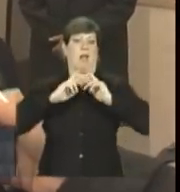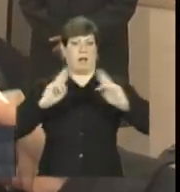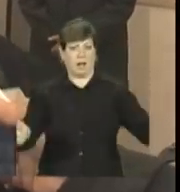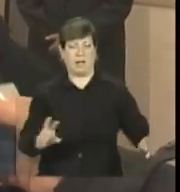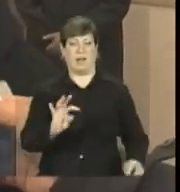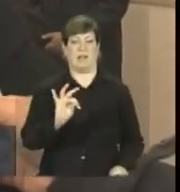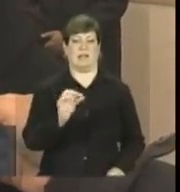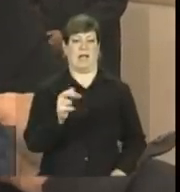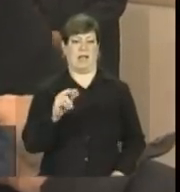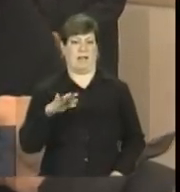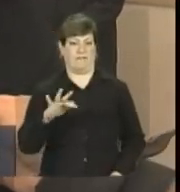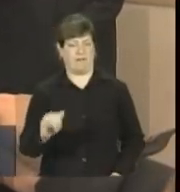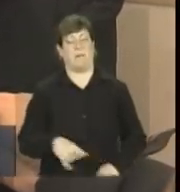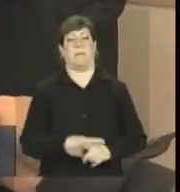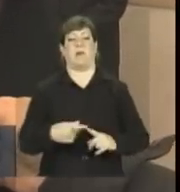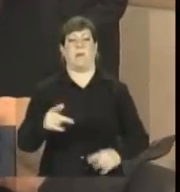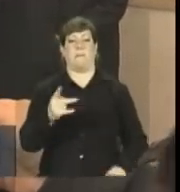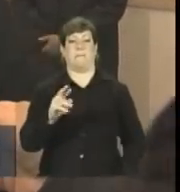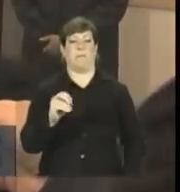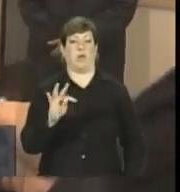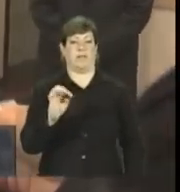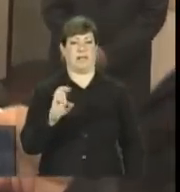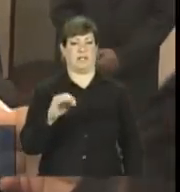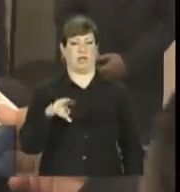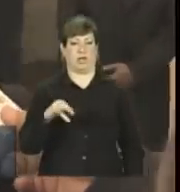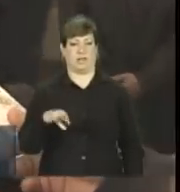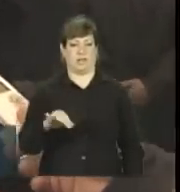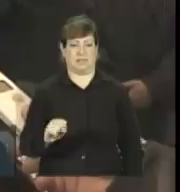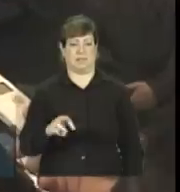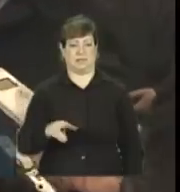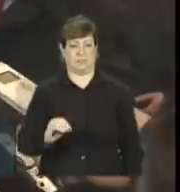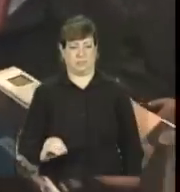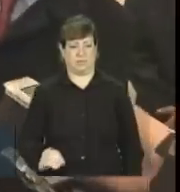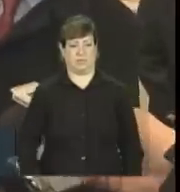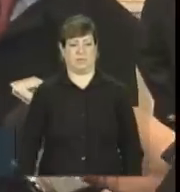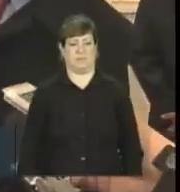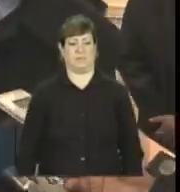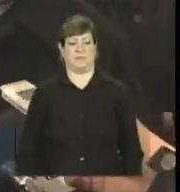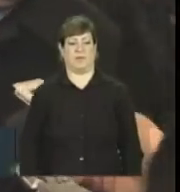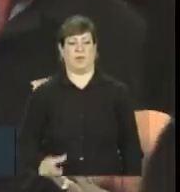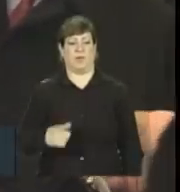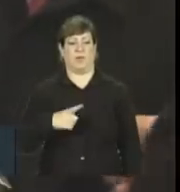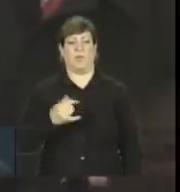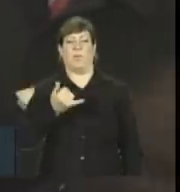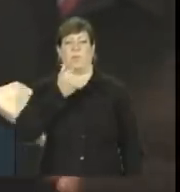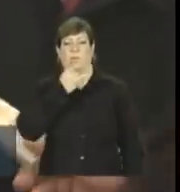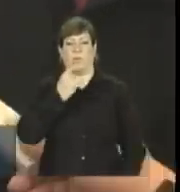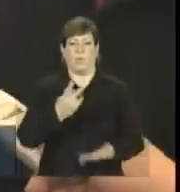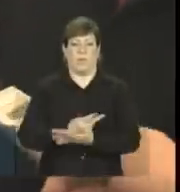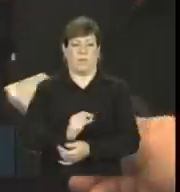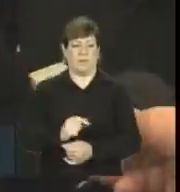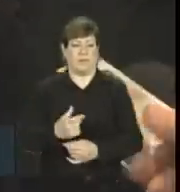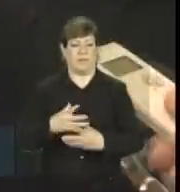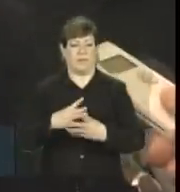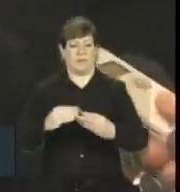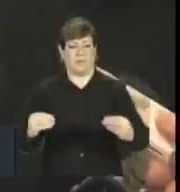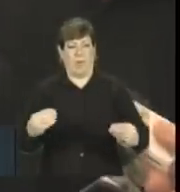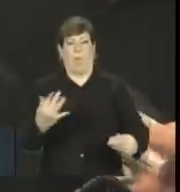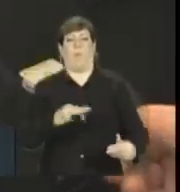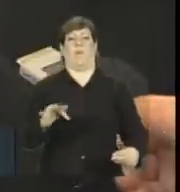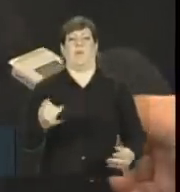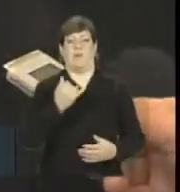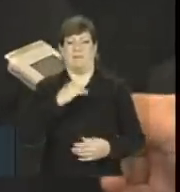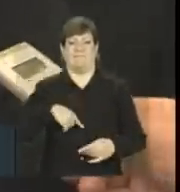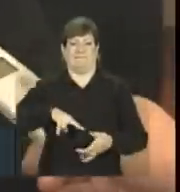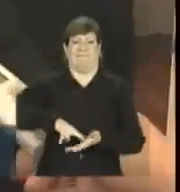protecionismo. Isso é uma forma de protecionismo... Ai, ai, ai, ai, coitado. Ai, não, não. Passou. Ai, passou. Vou